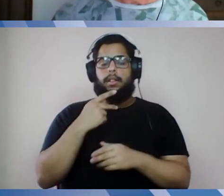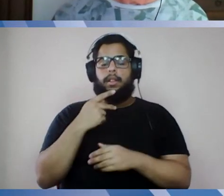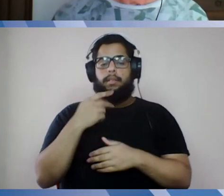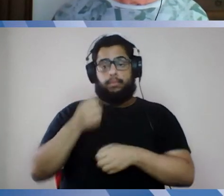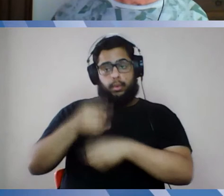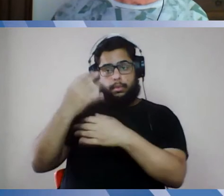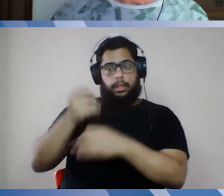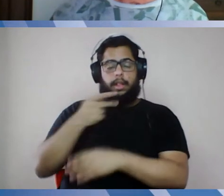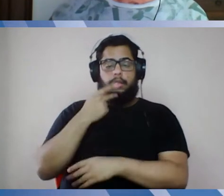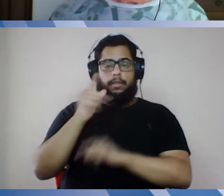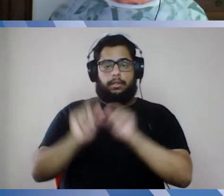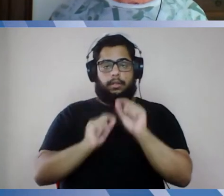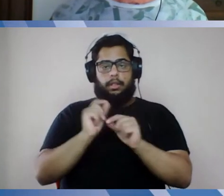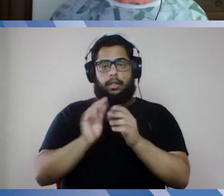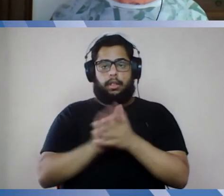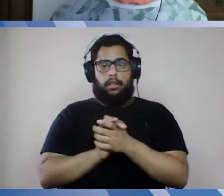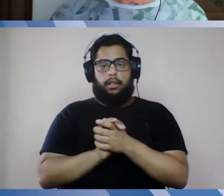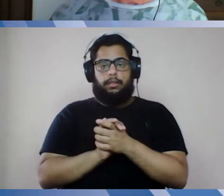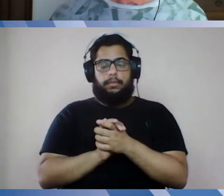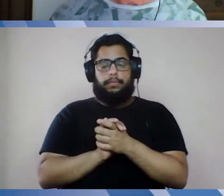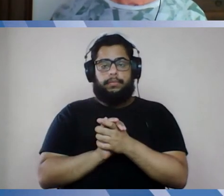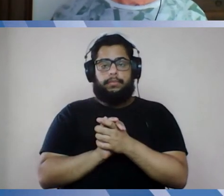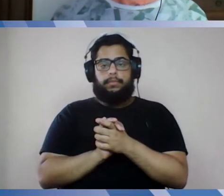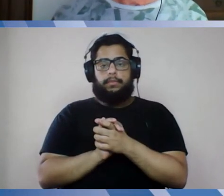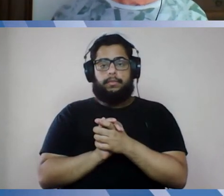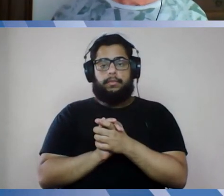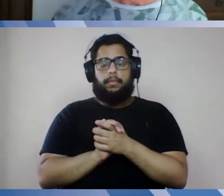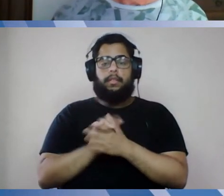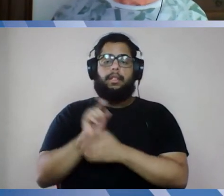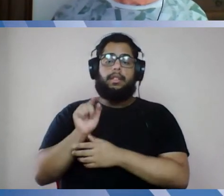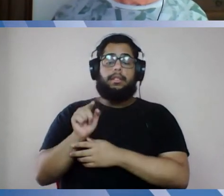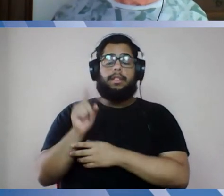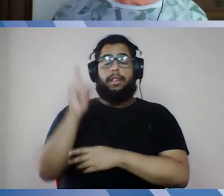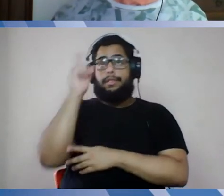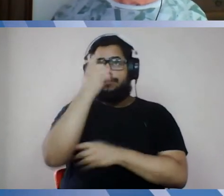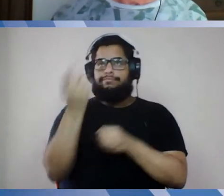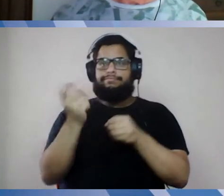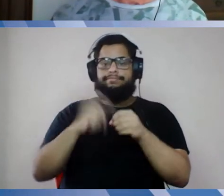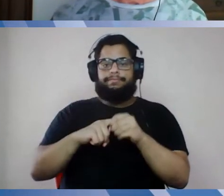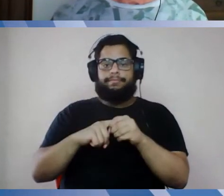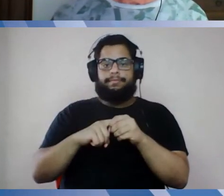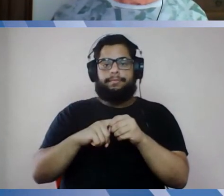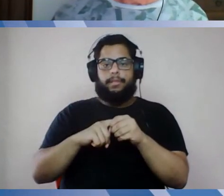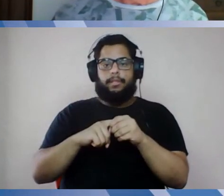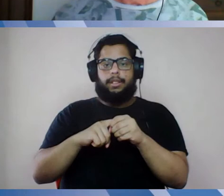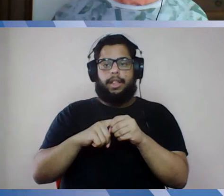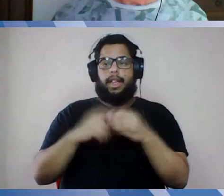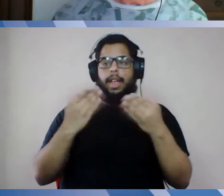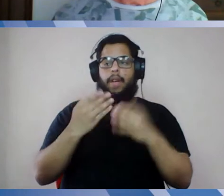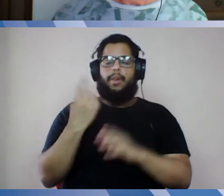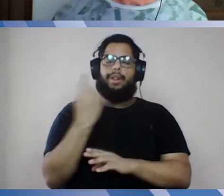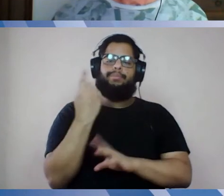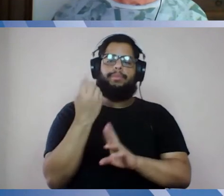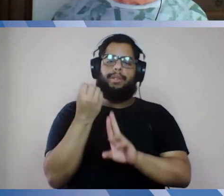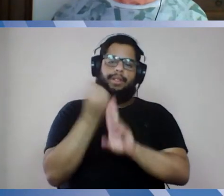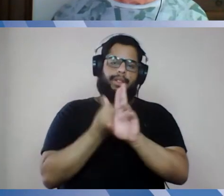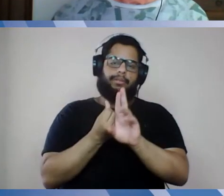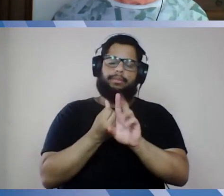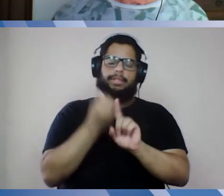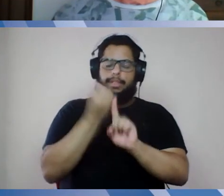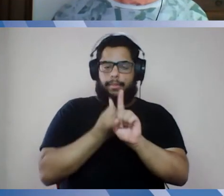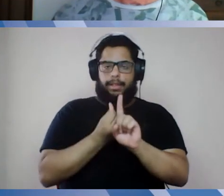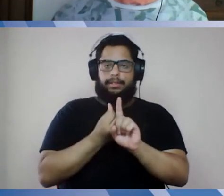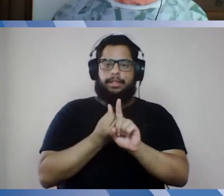que isso, portanto, de certa forma inviabilizaria o retorno neste primeiro semestre. Tanto pelo